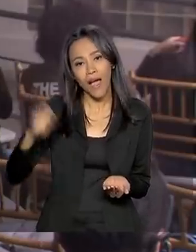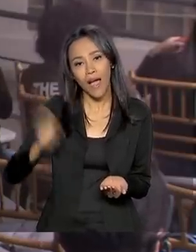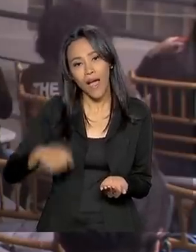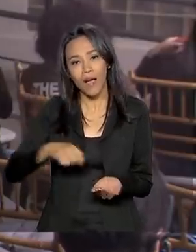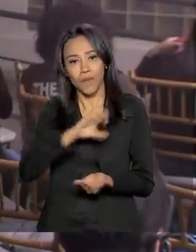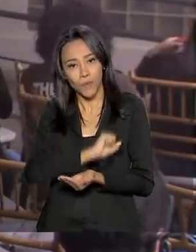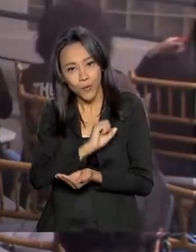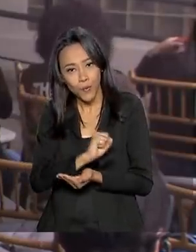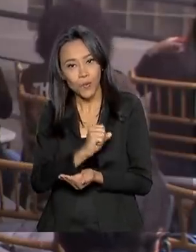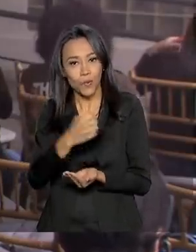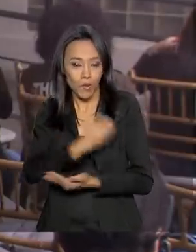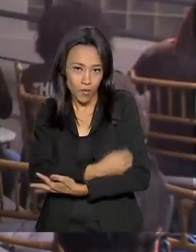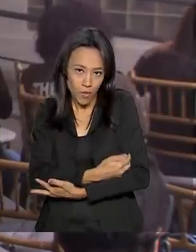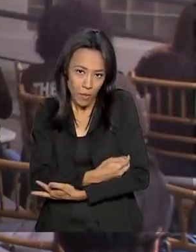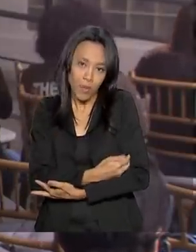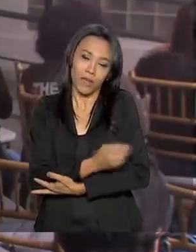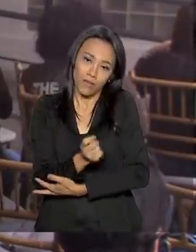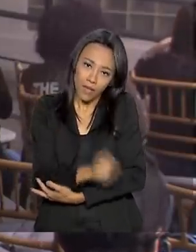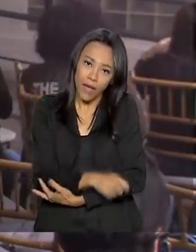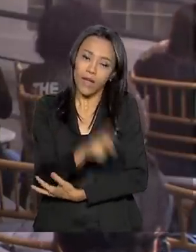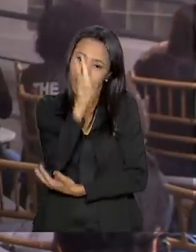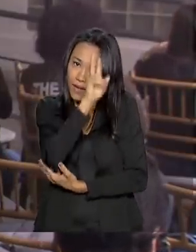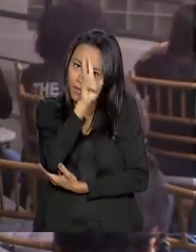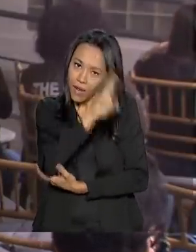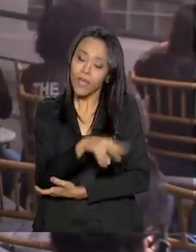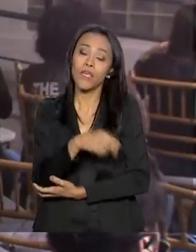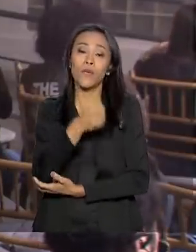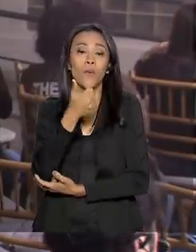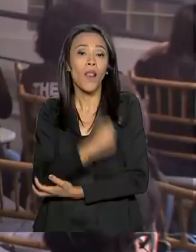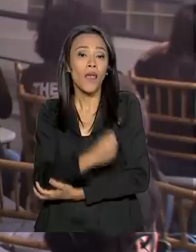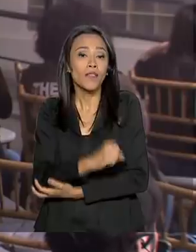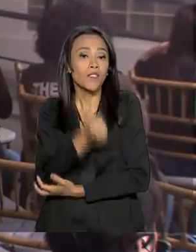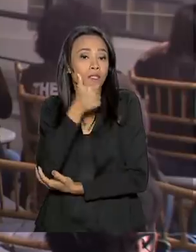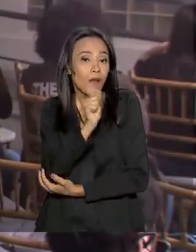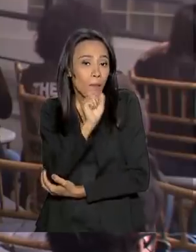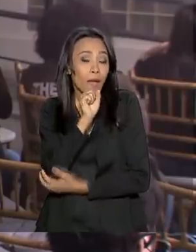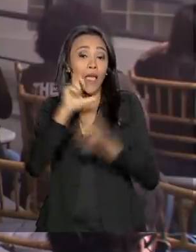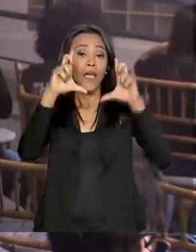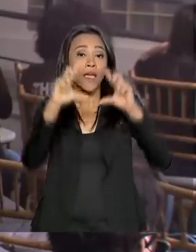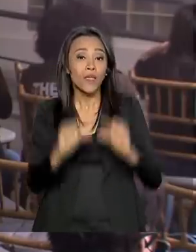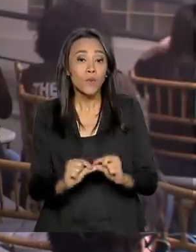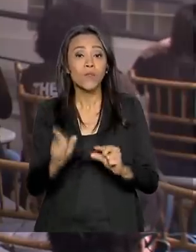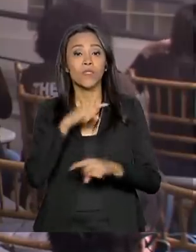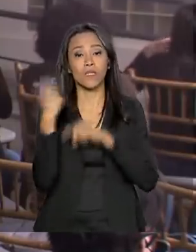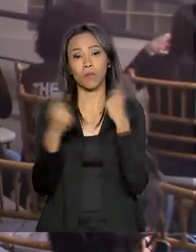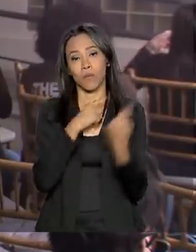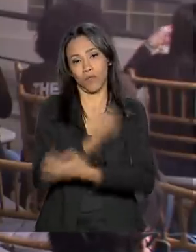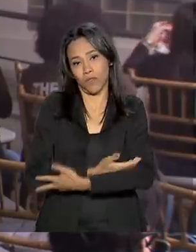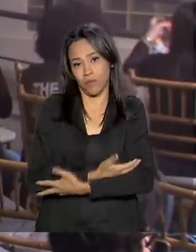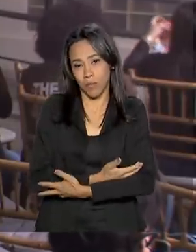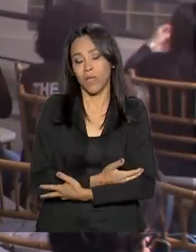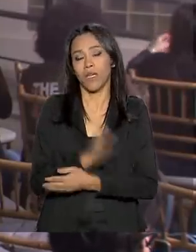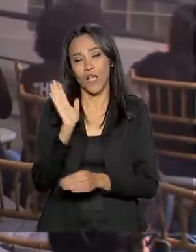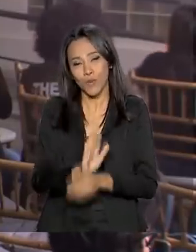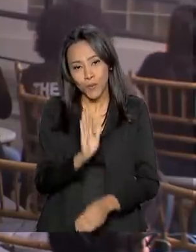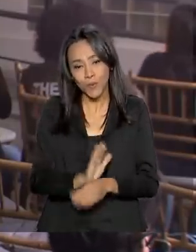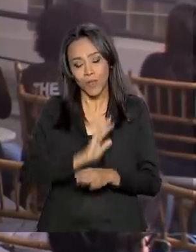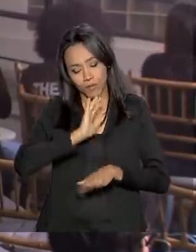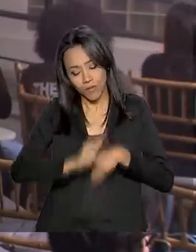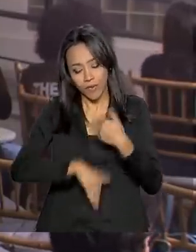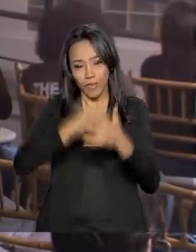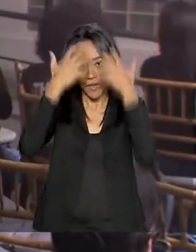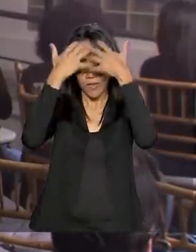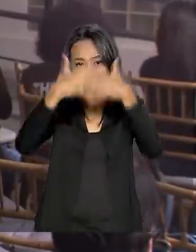for amamentado. E é sempre bom lembrar que o leite materno reduz a mortalidade infantil e ajuda no desenvolvimento da criança.